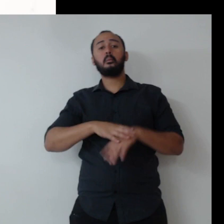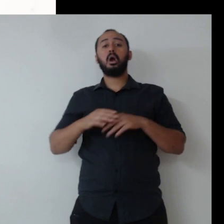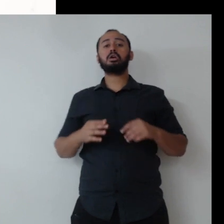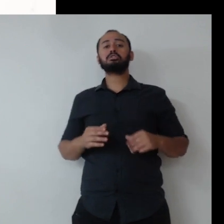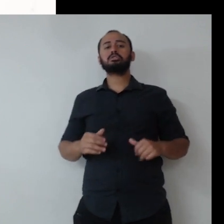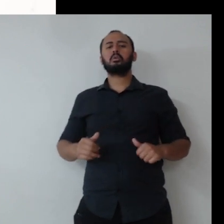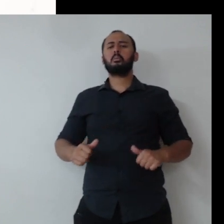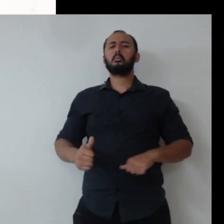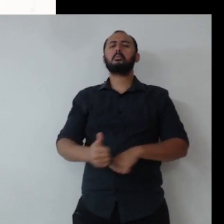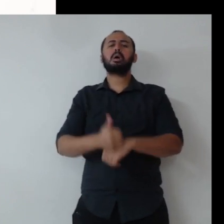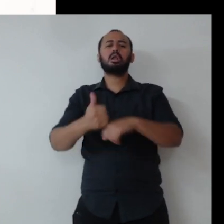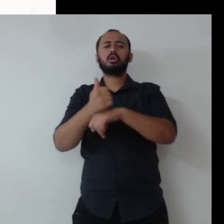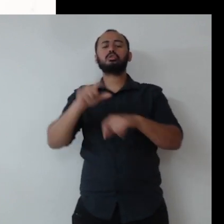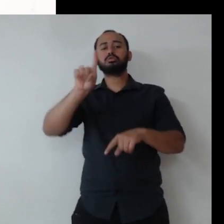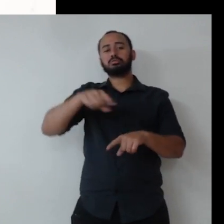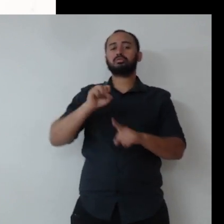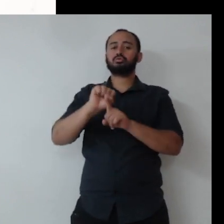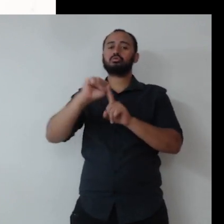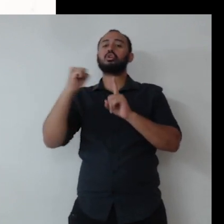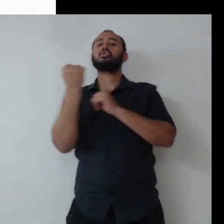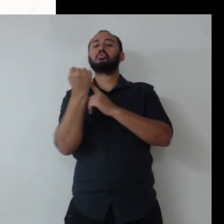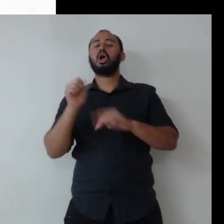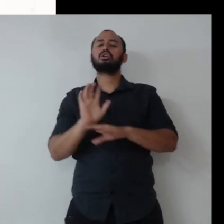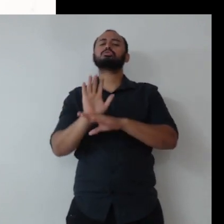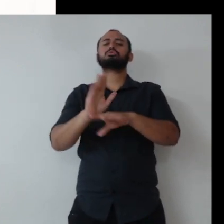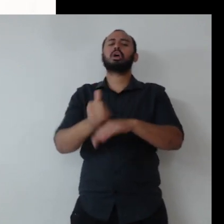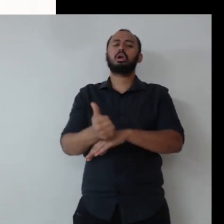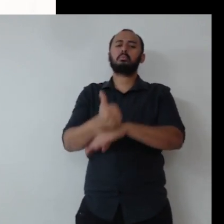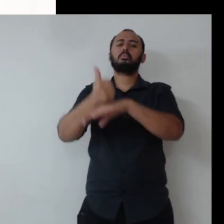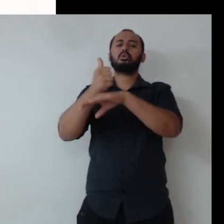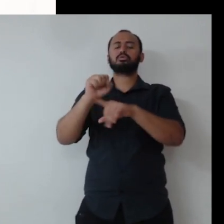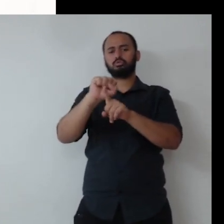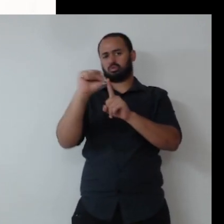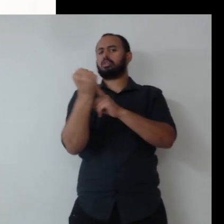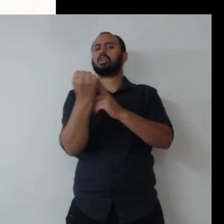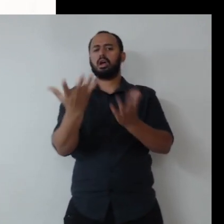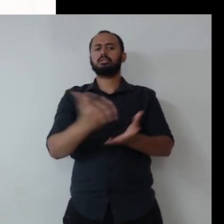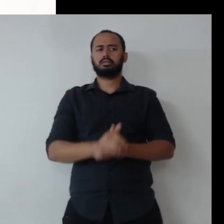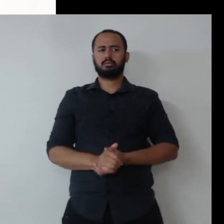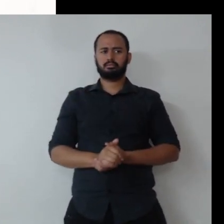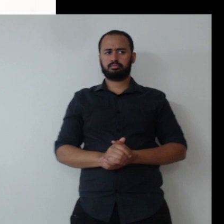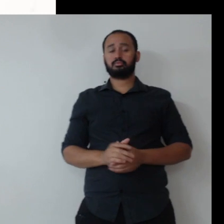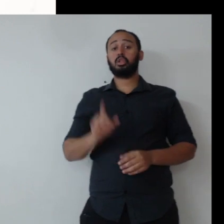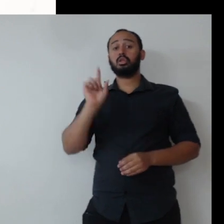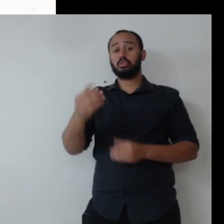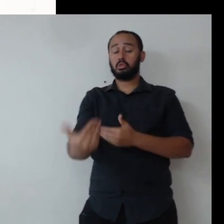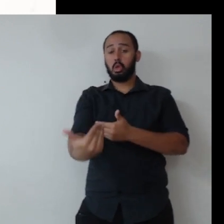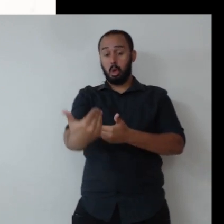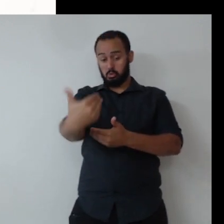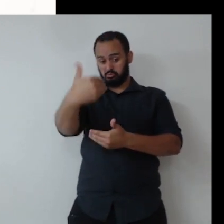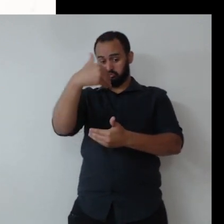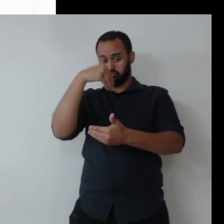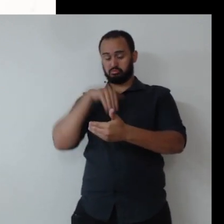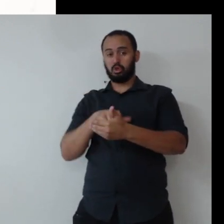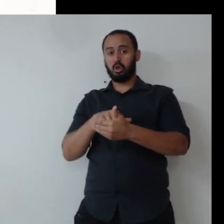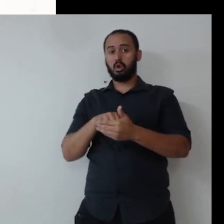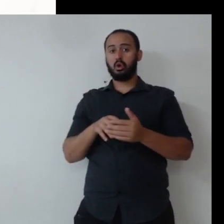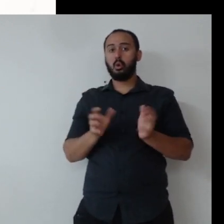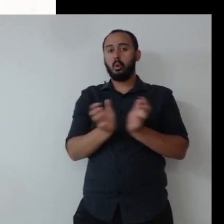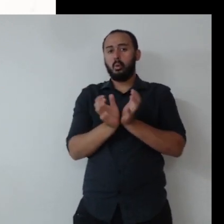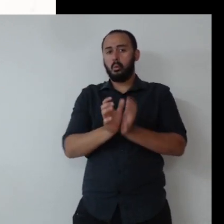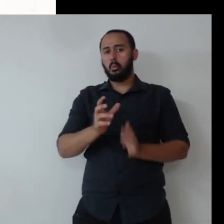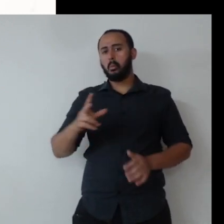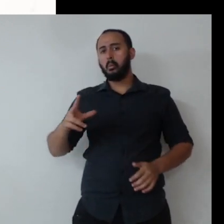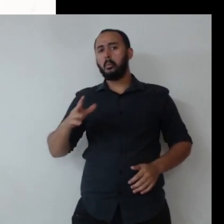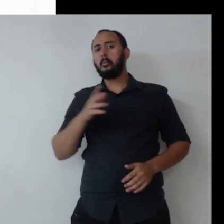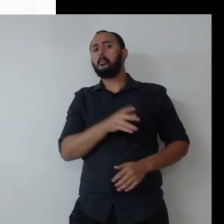sociedade, para as nossas organizações, para gerar mais valor para a sociedade. E aí, dentro do setor público, eu penso que ISD, por mais